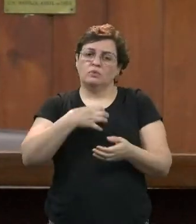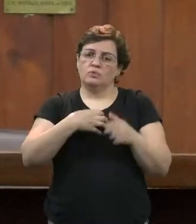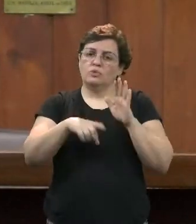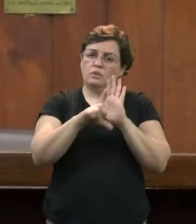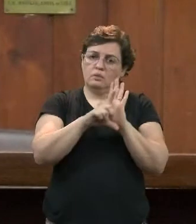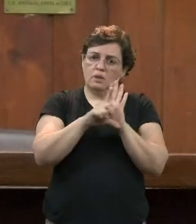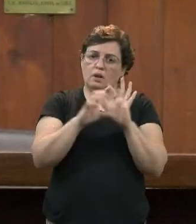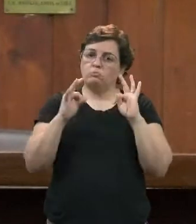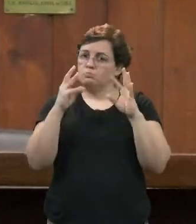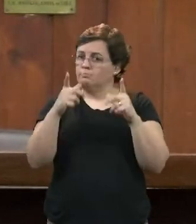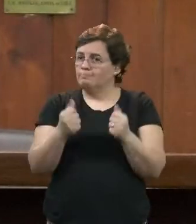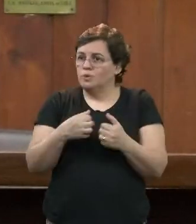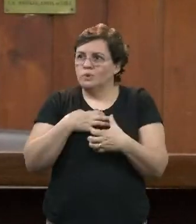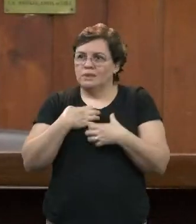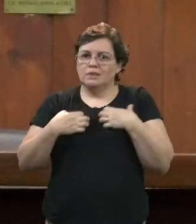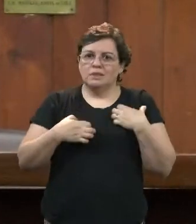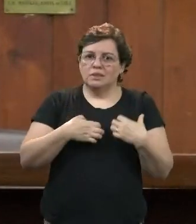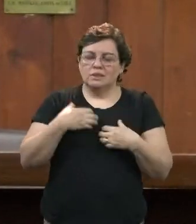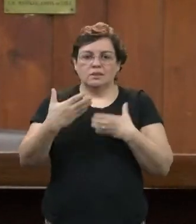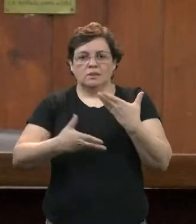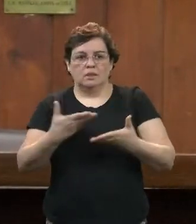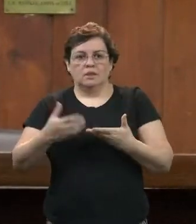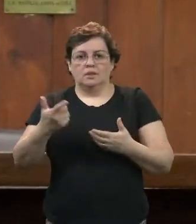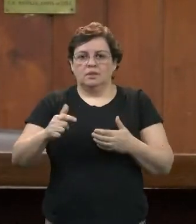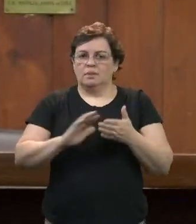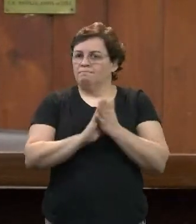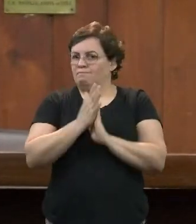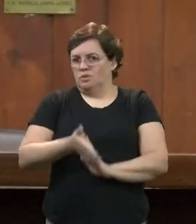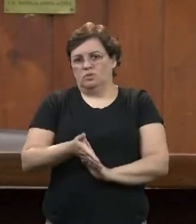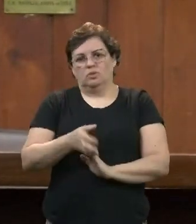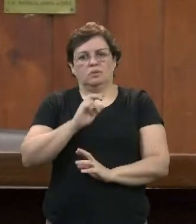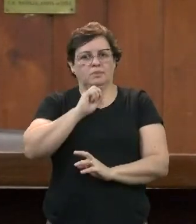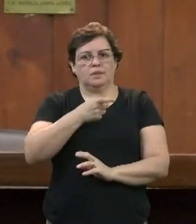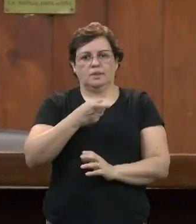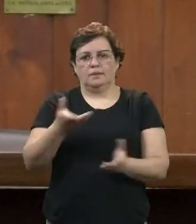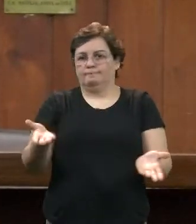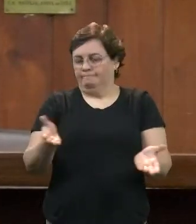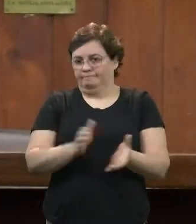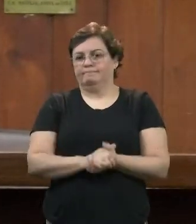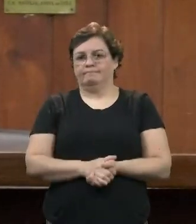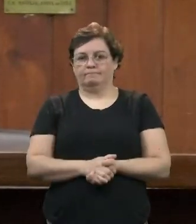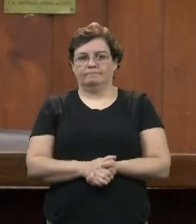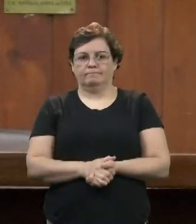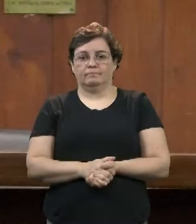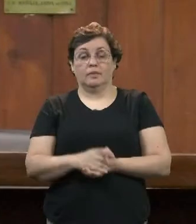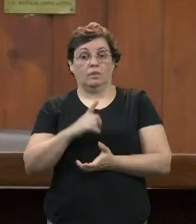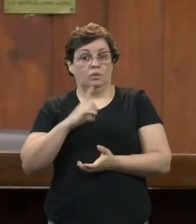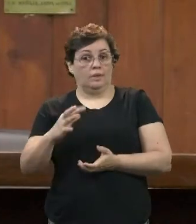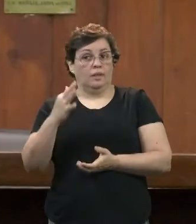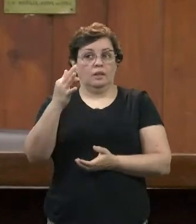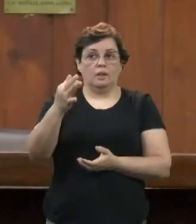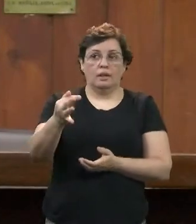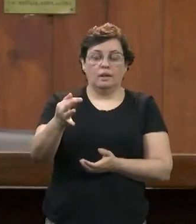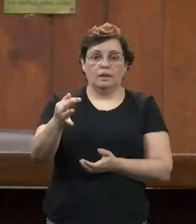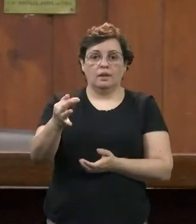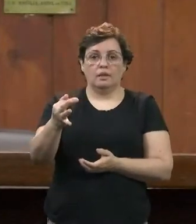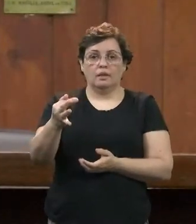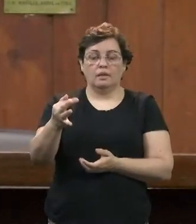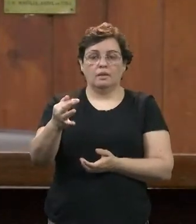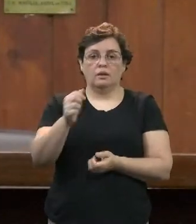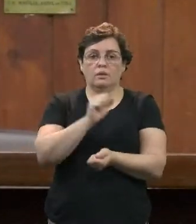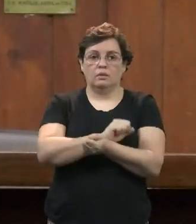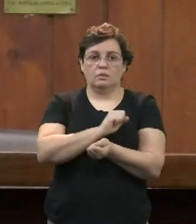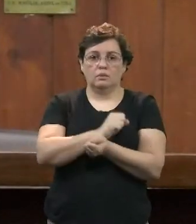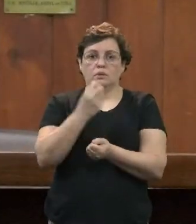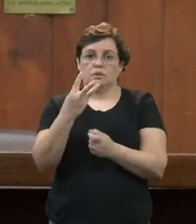todos os anseios dos servidores, sem prejuízo para nenhuma das partes. teria uma carência de três meses e